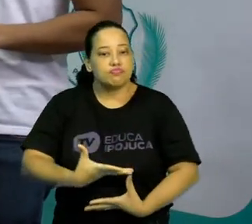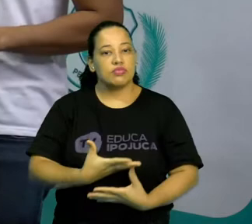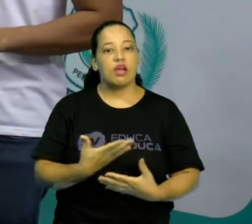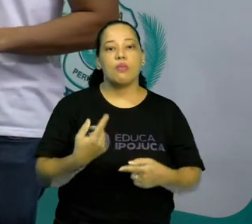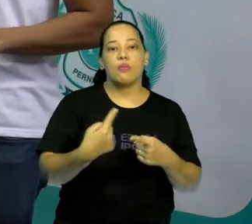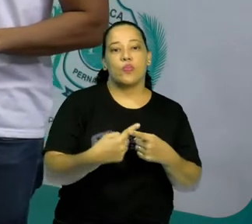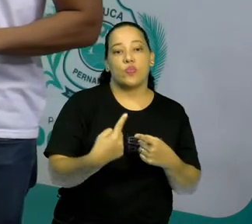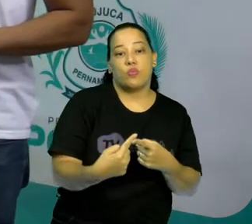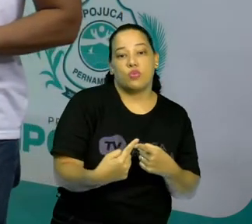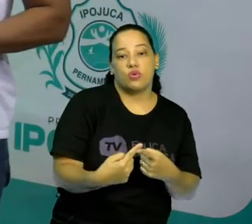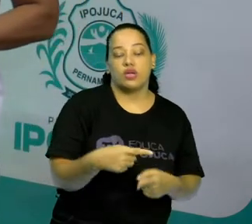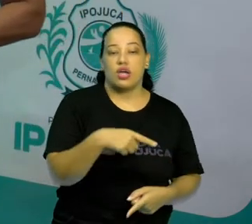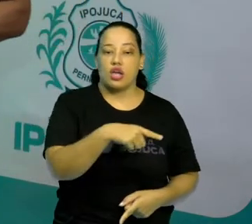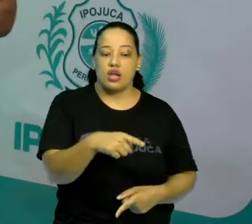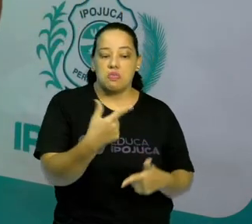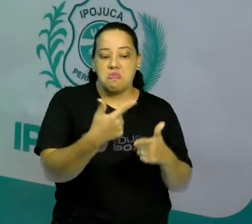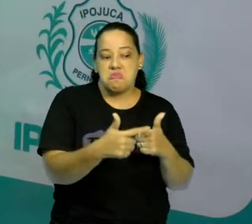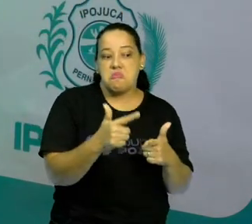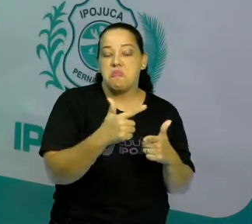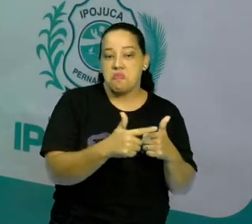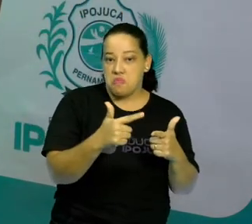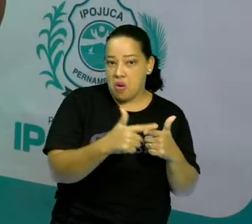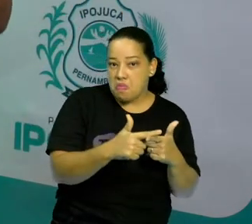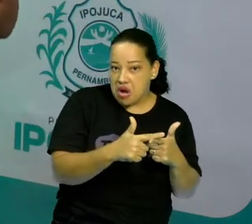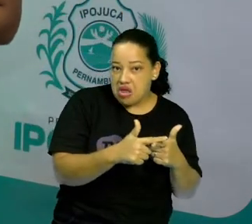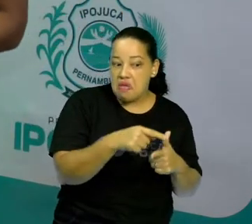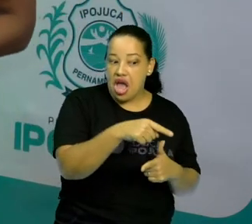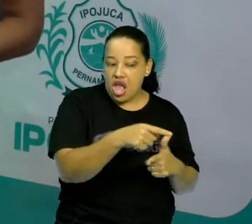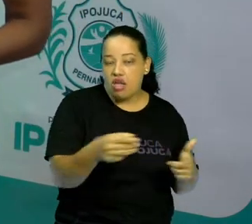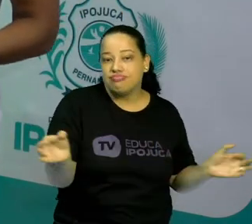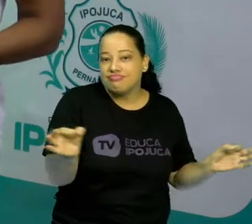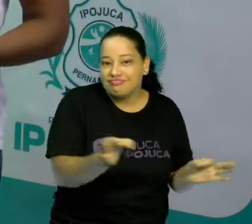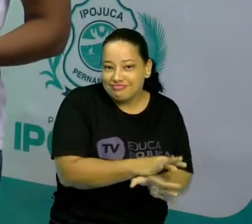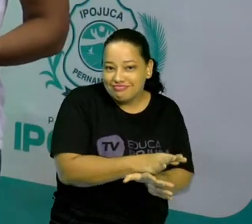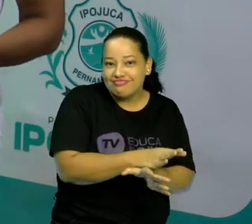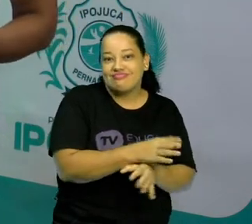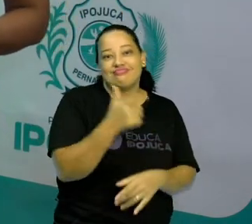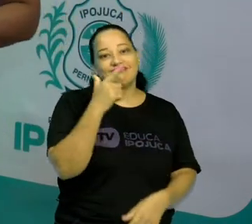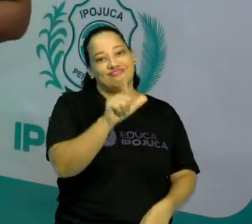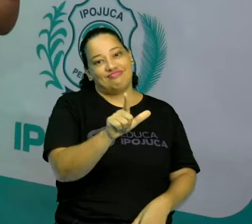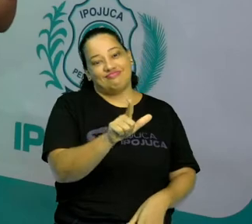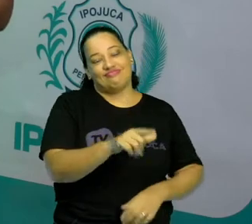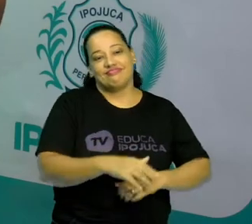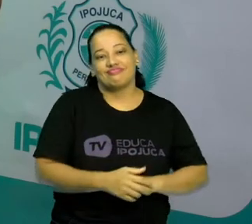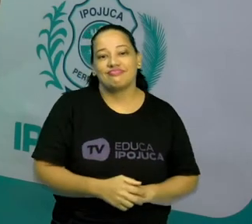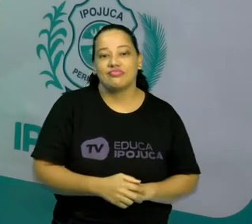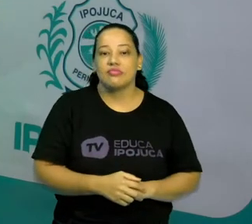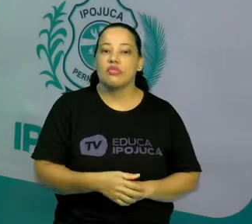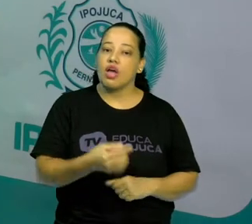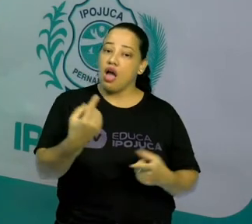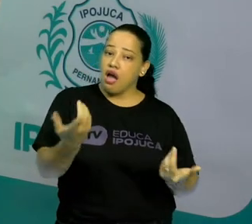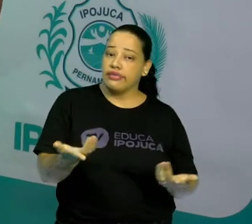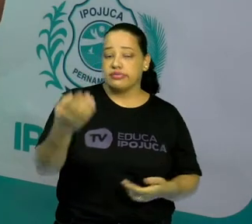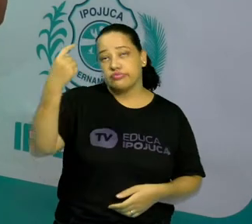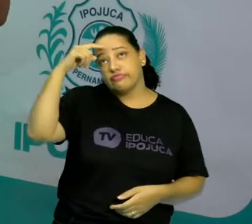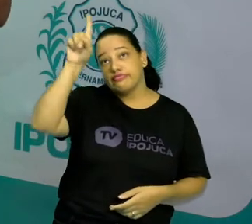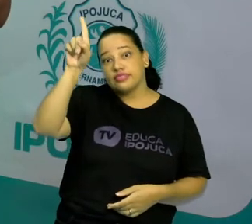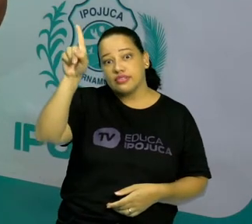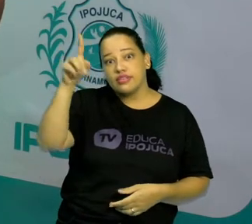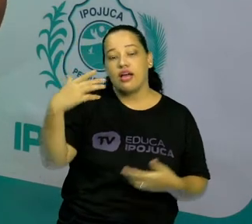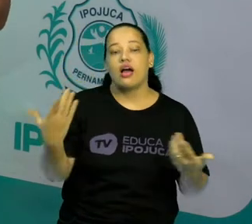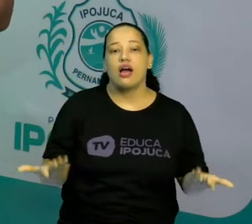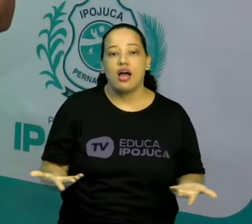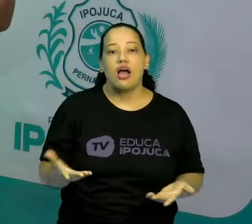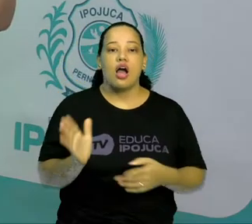do problema indispensável para aqueles que estão ali jogando. E a improvisação vai, assim,